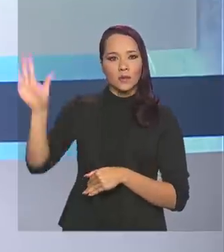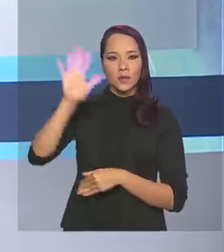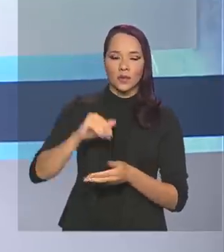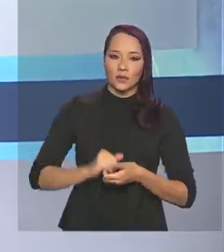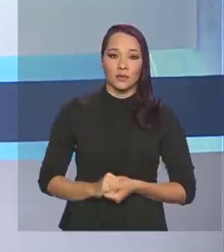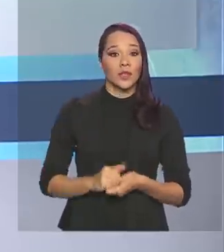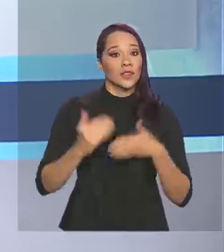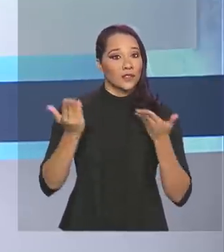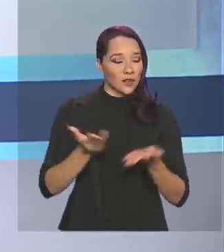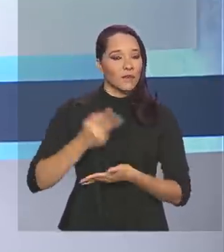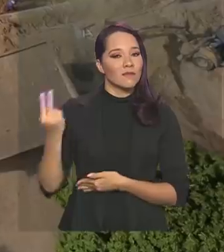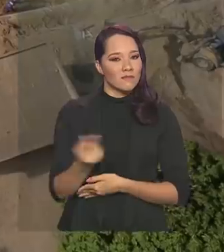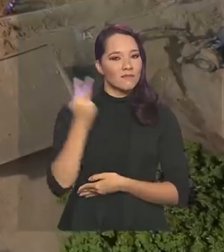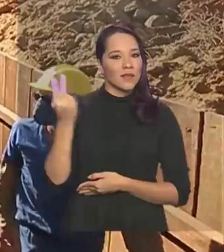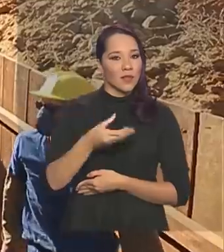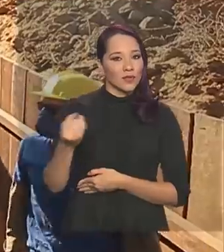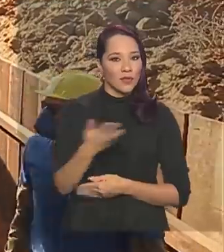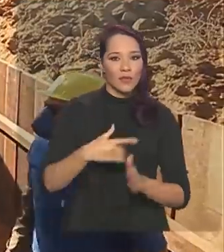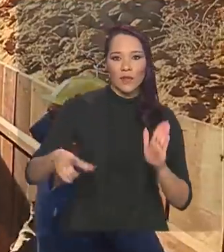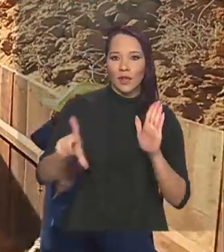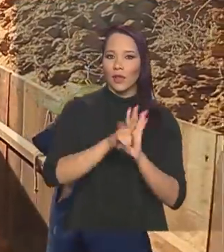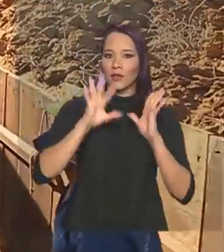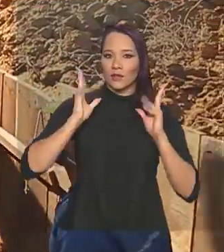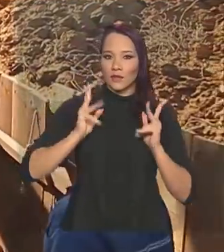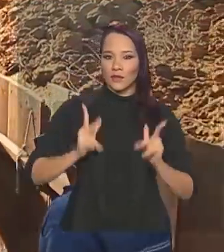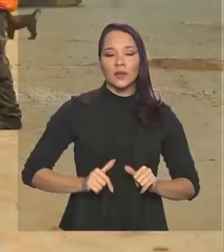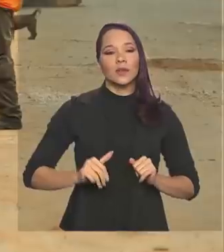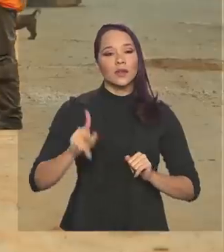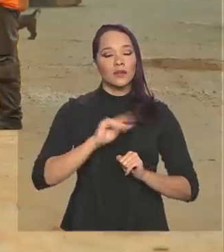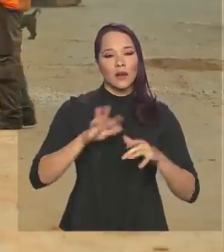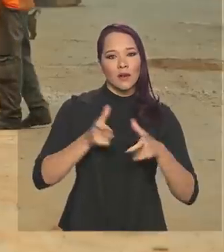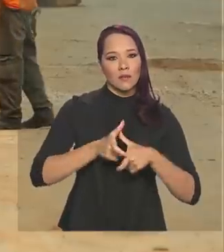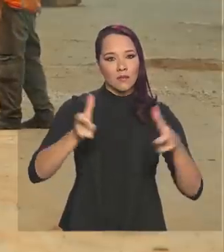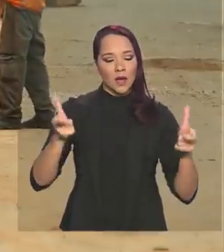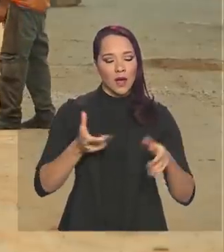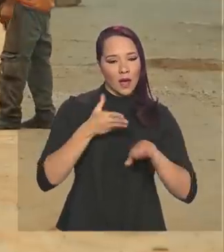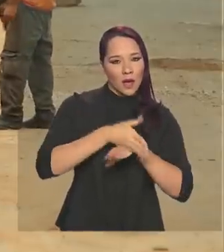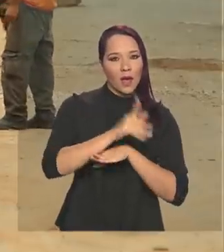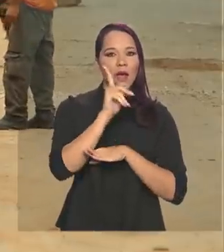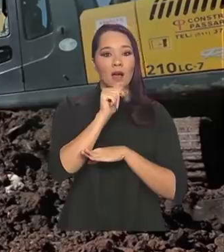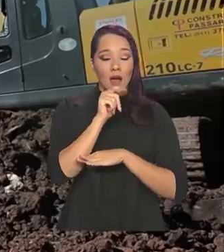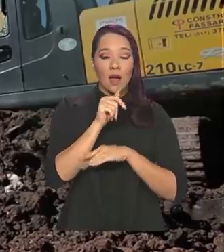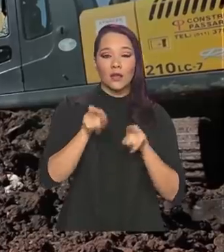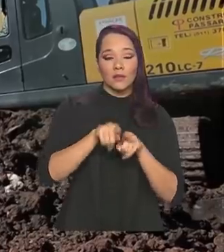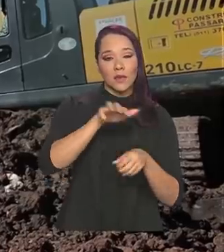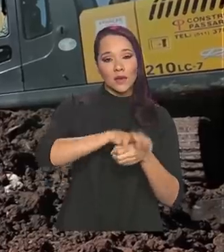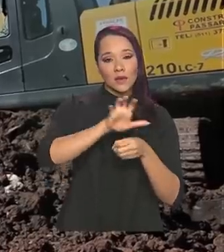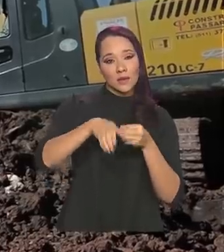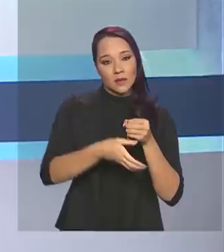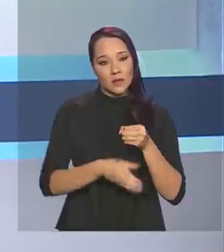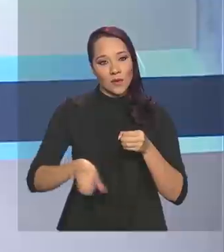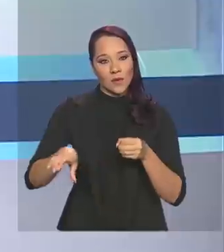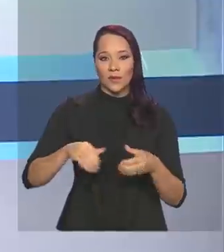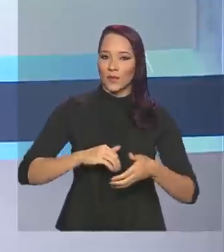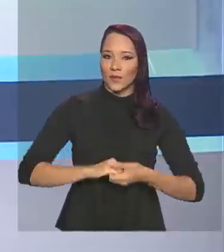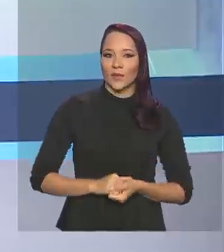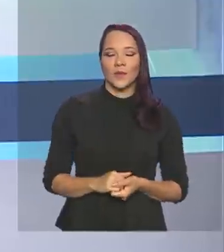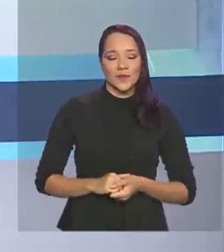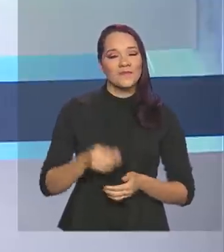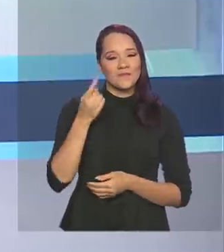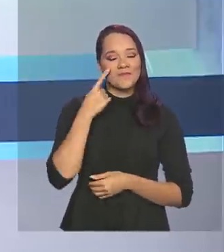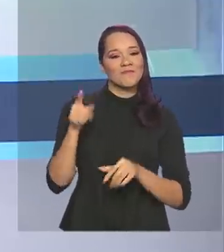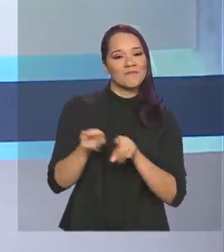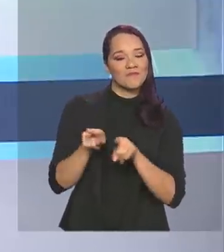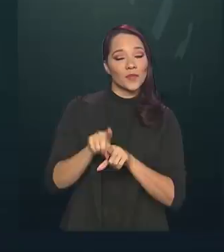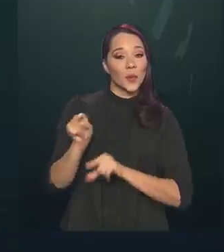está valendo a nova lei do saneamento básico, que vai ampliar o acesso à água e esgoto tratado. E veja